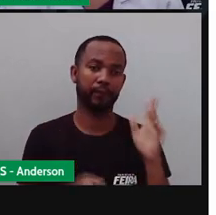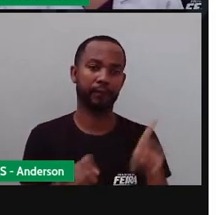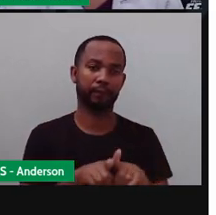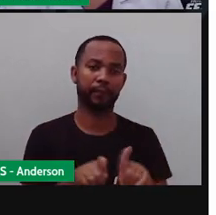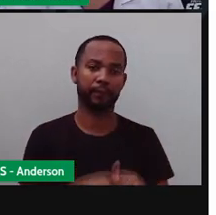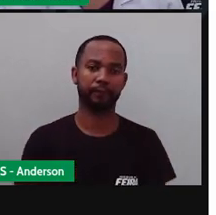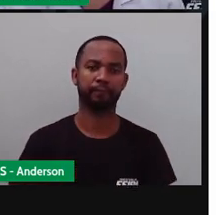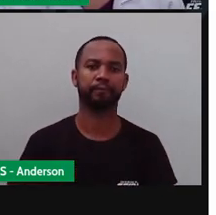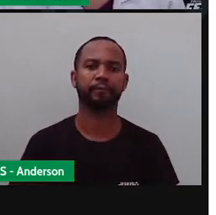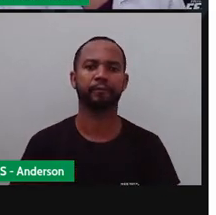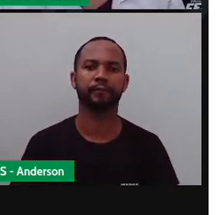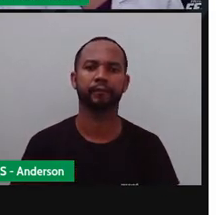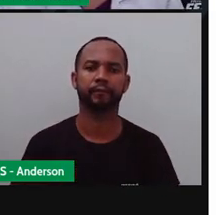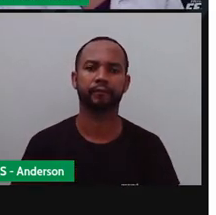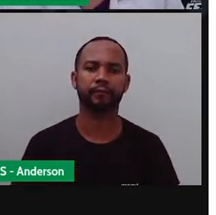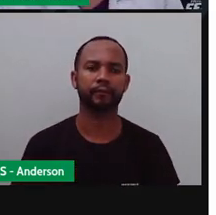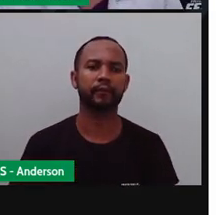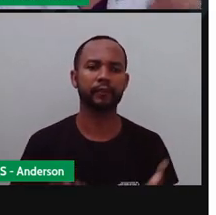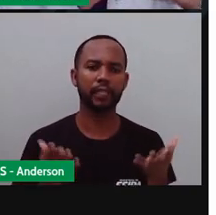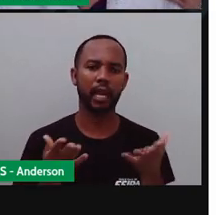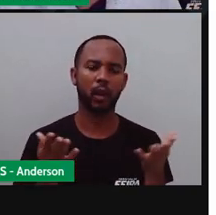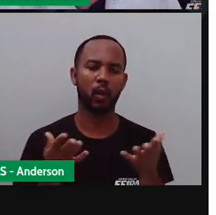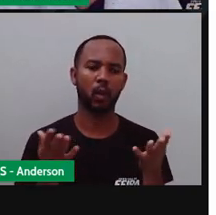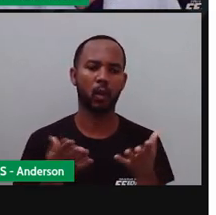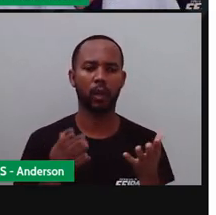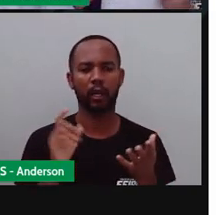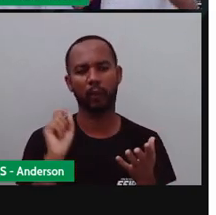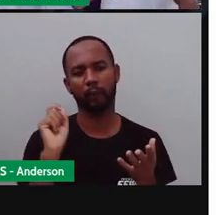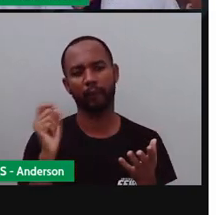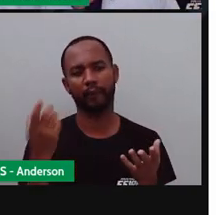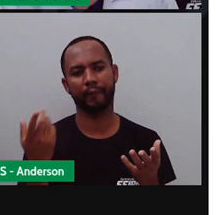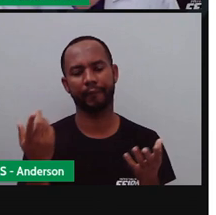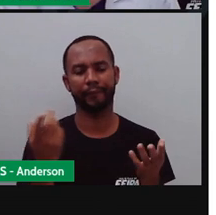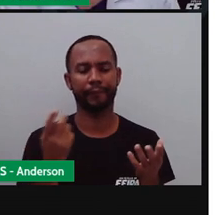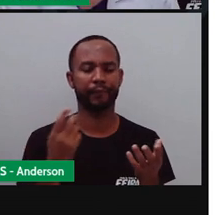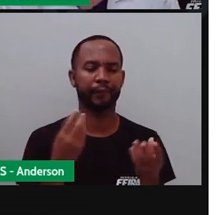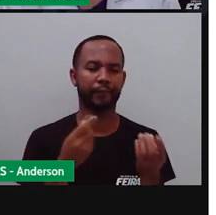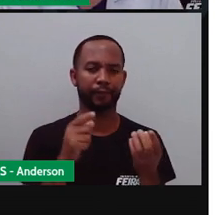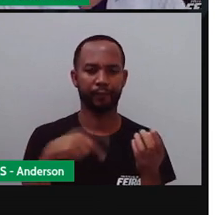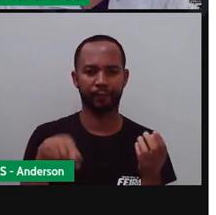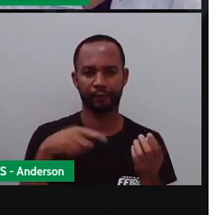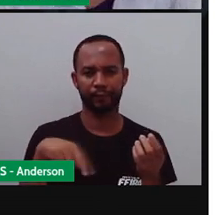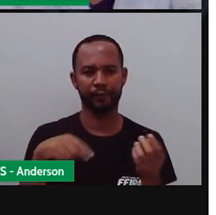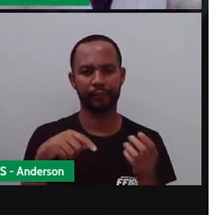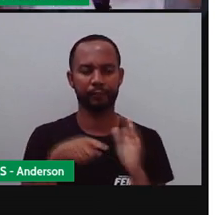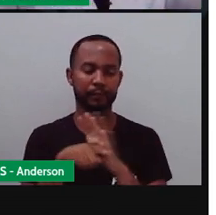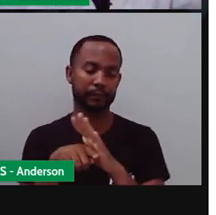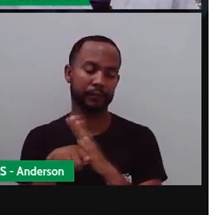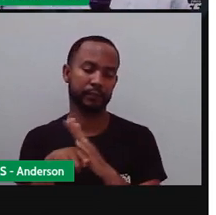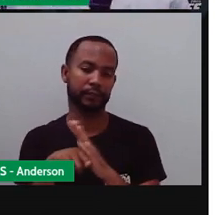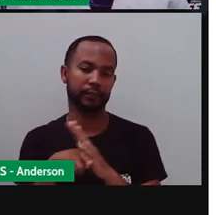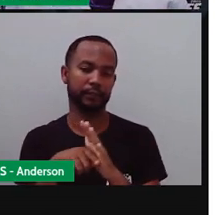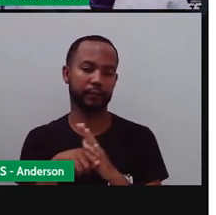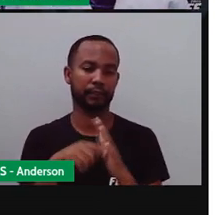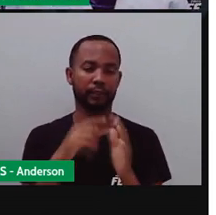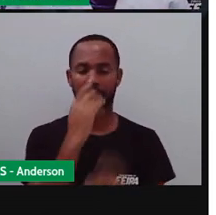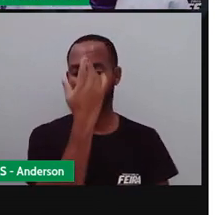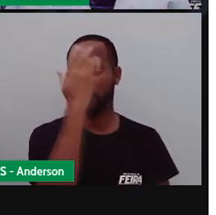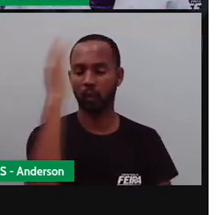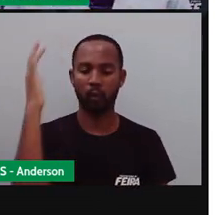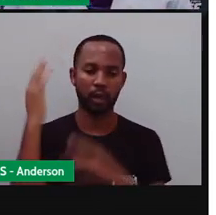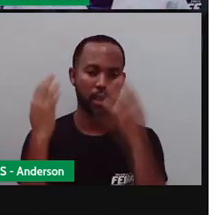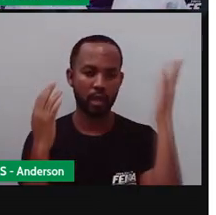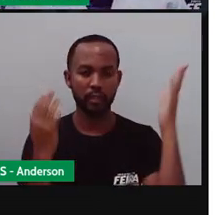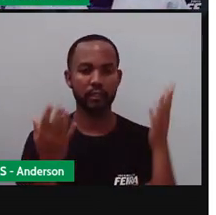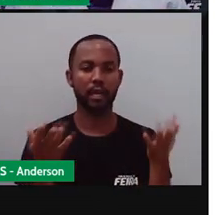Bom, agora a gente falou aqui sobre dados, sobre pesquisa, sobre coisas, né, da natureza, e aí